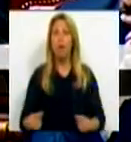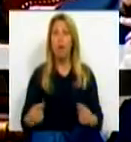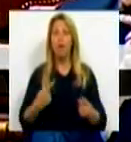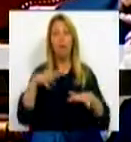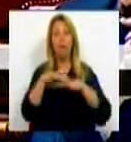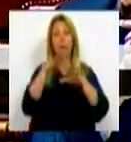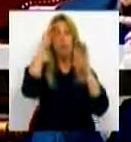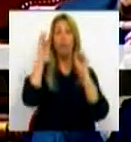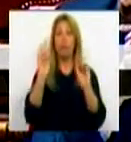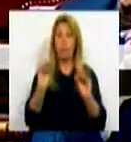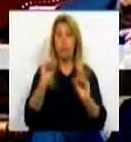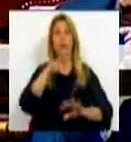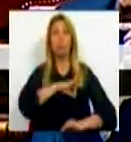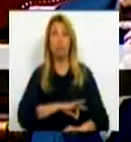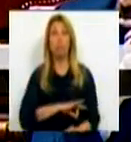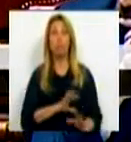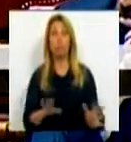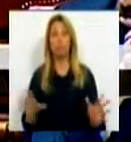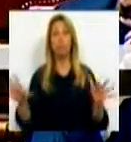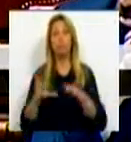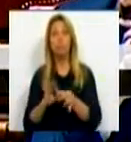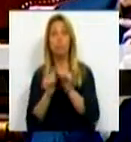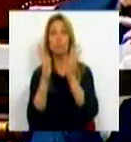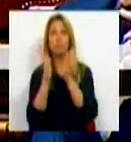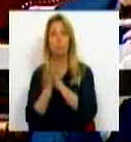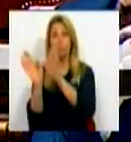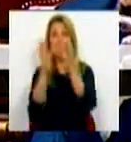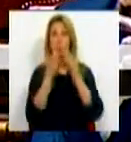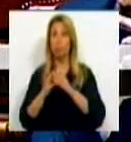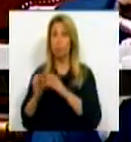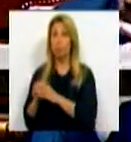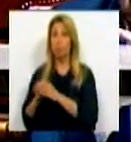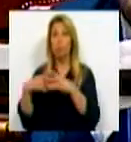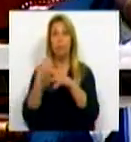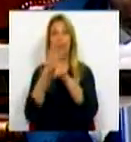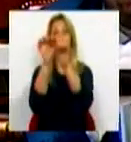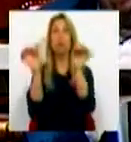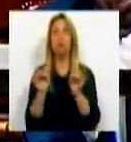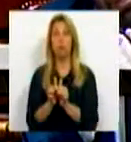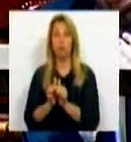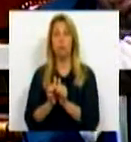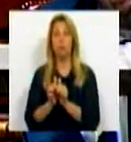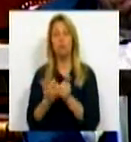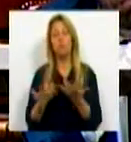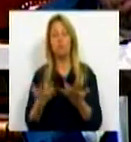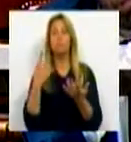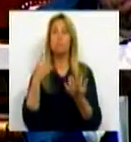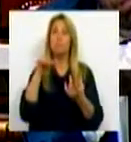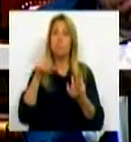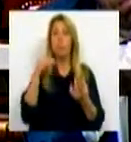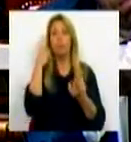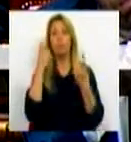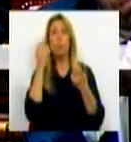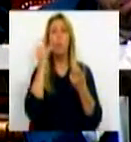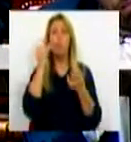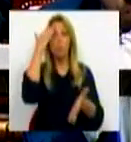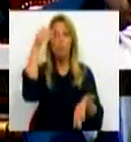formação da formação profissional, articulando todos os agentes, os agentes e os vários sistemas, desenhando também em função dos resultados